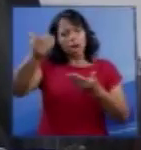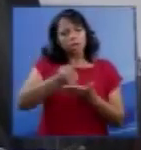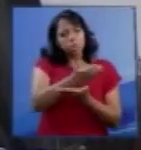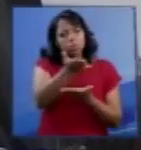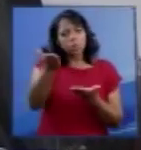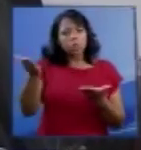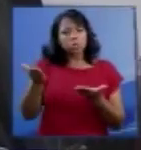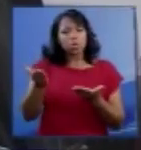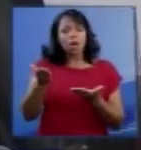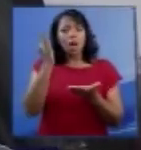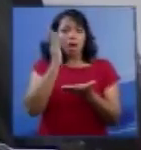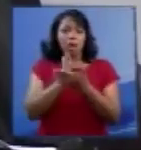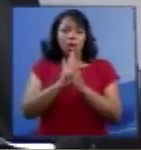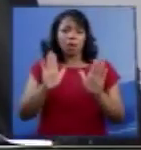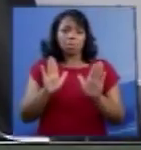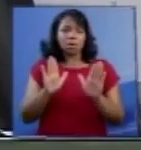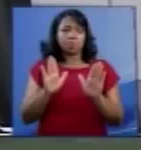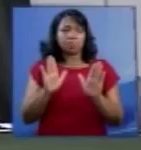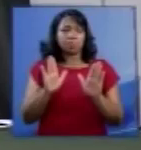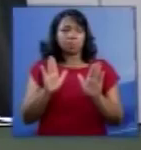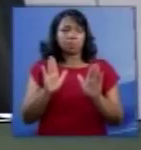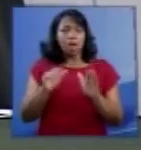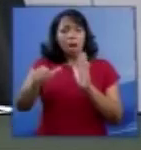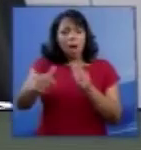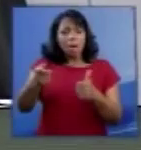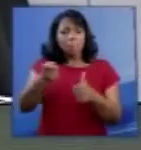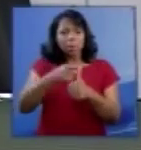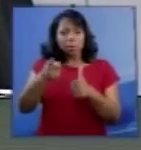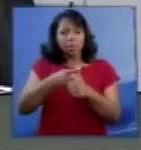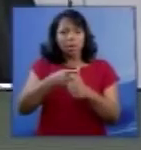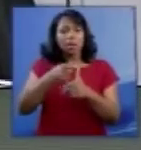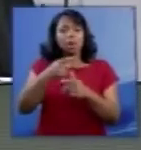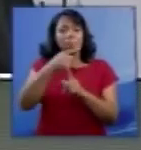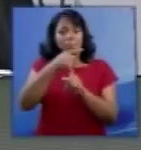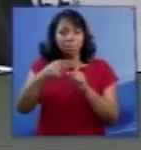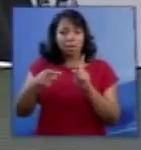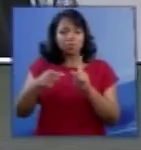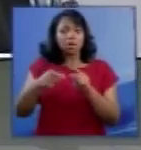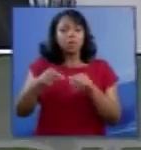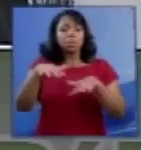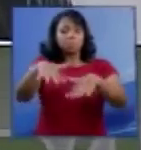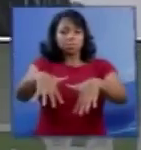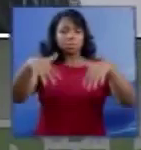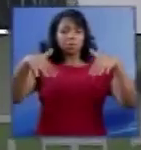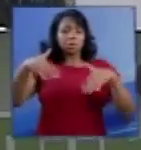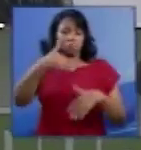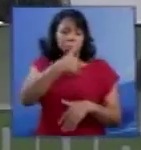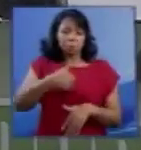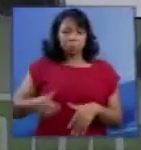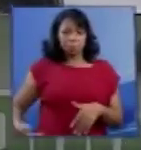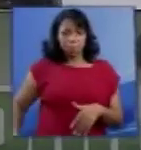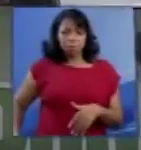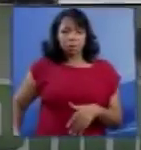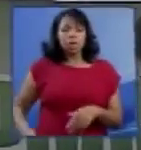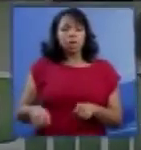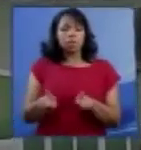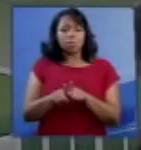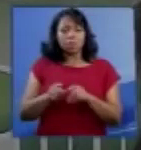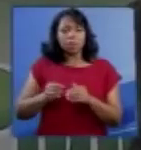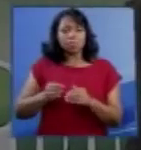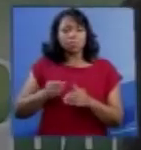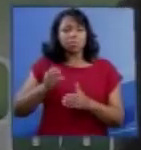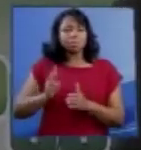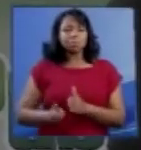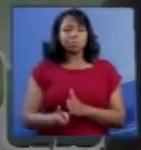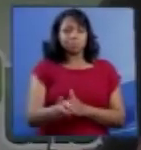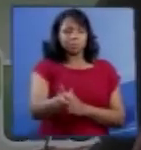todos e declaro encerrada a primeira parte da audiência pública e daremos sequência a ela,